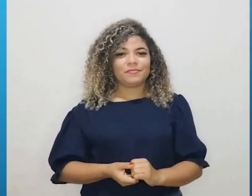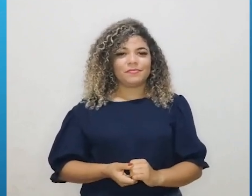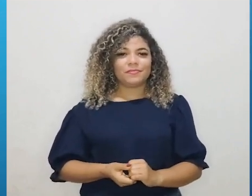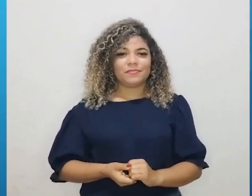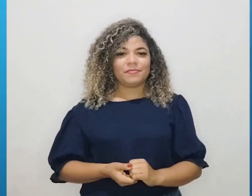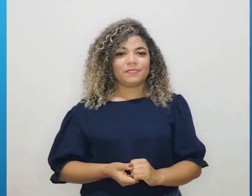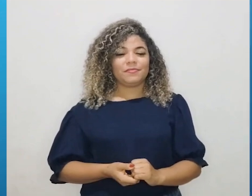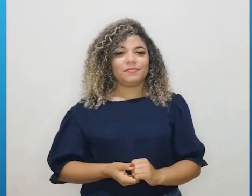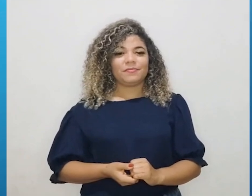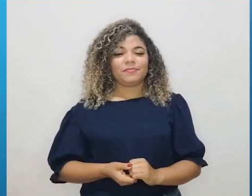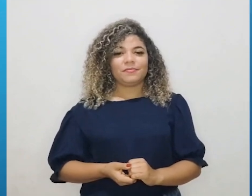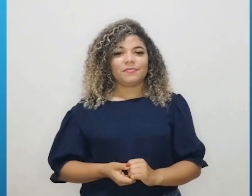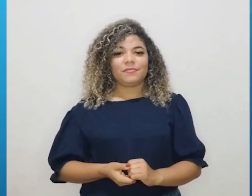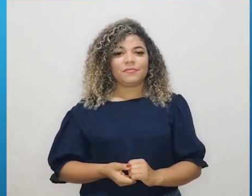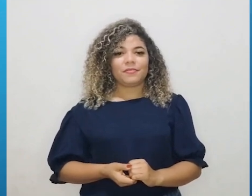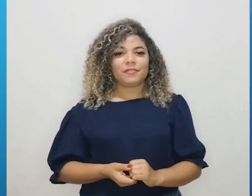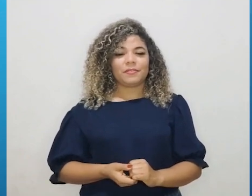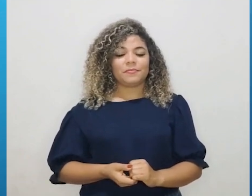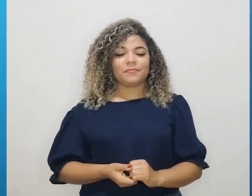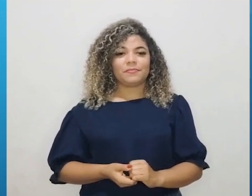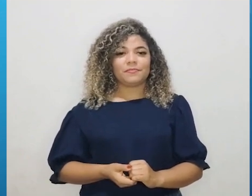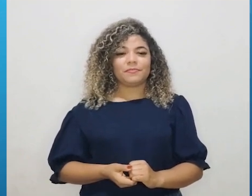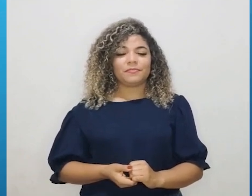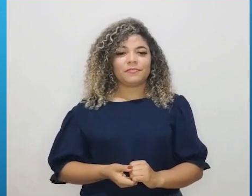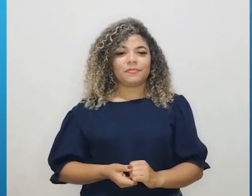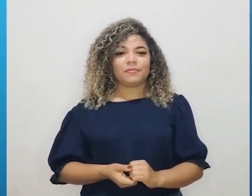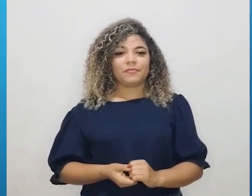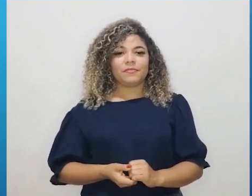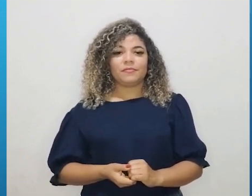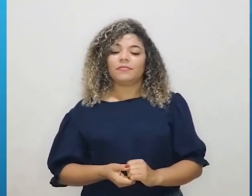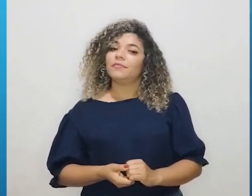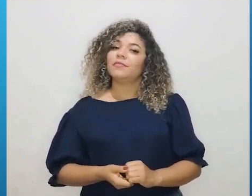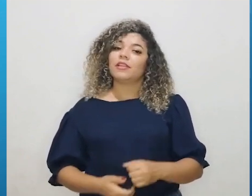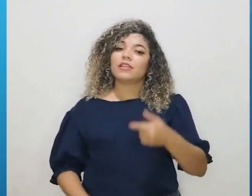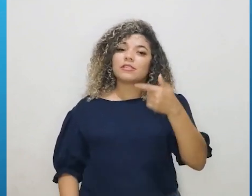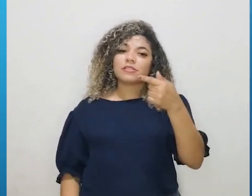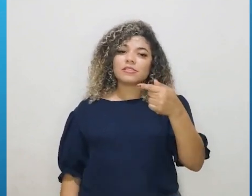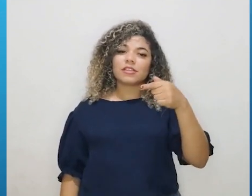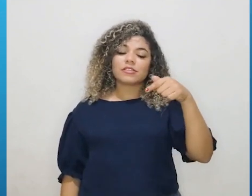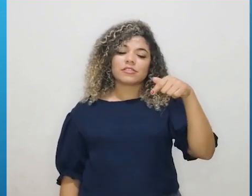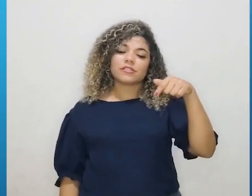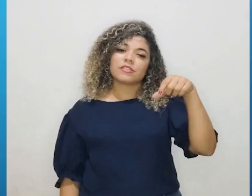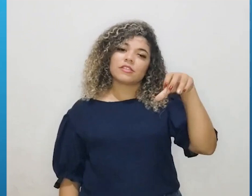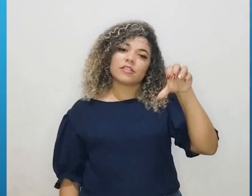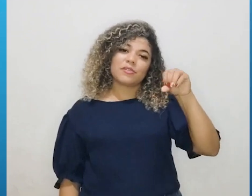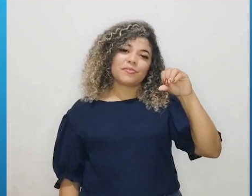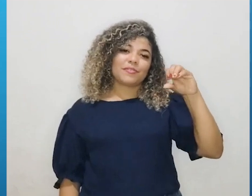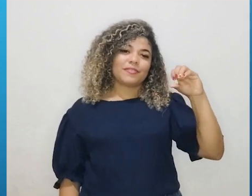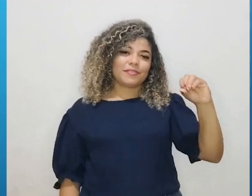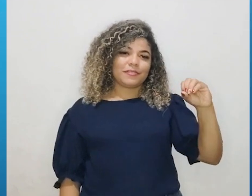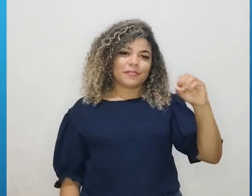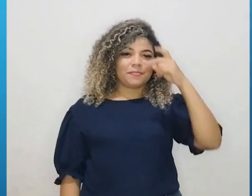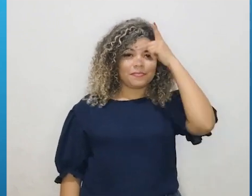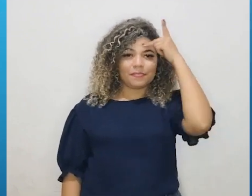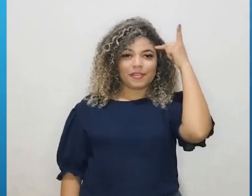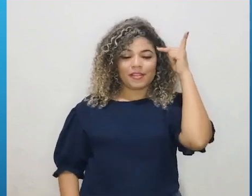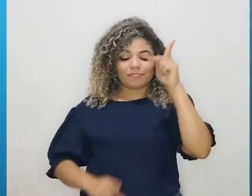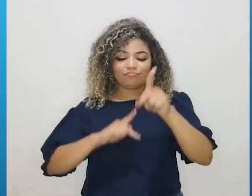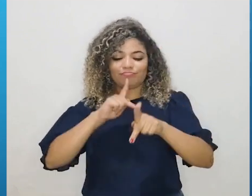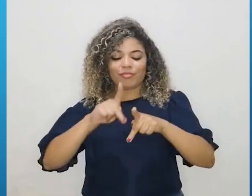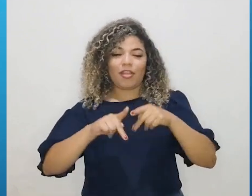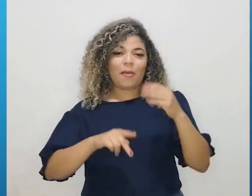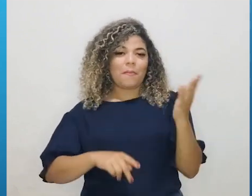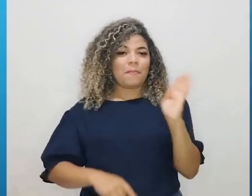Vamos voltar lá e temos aqui 799 habitantes,